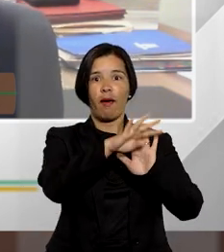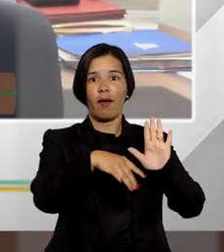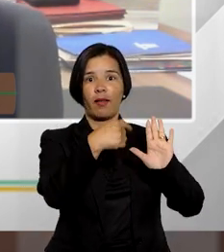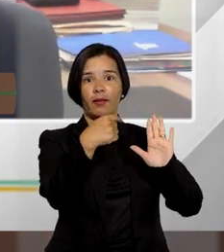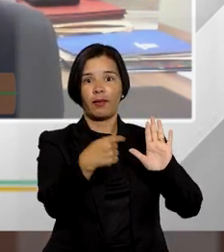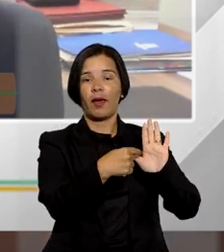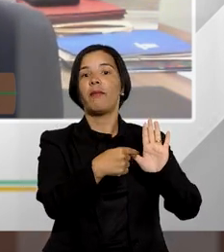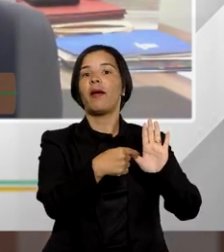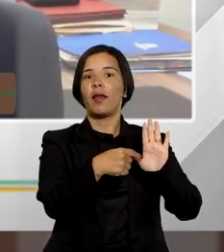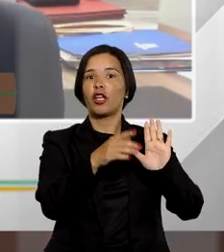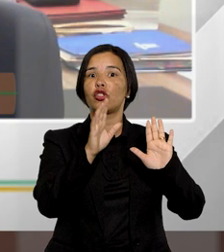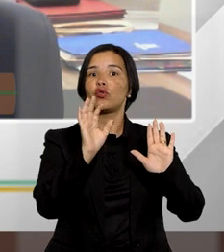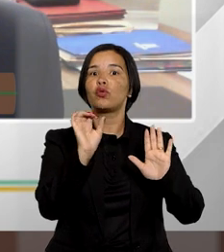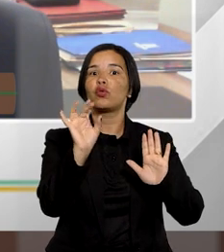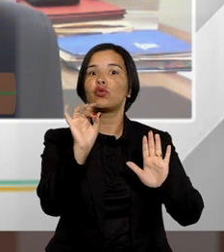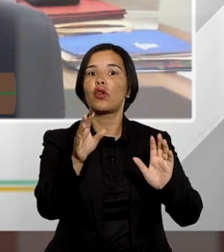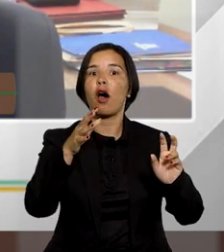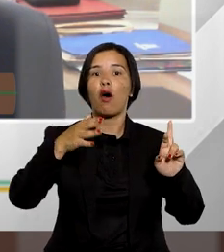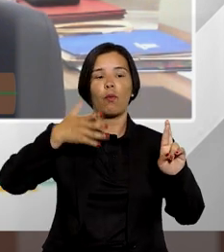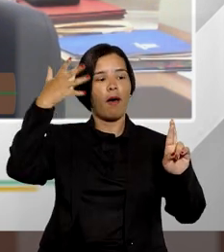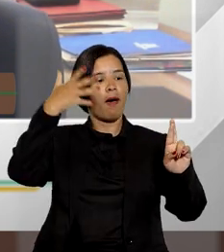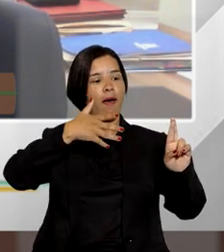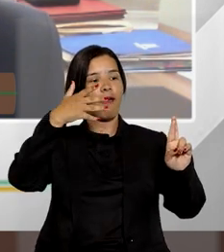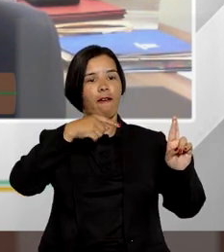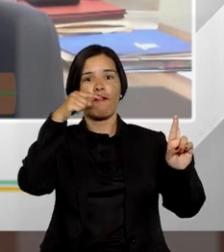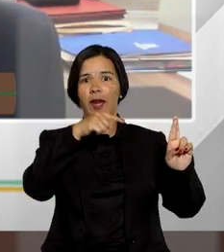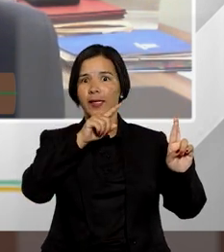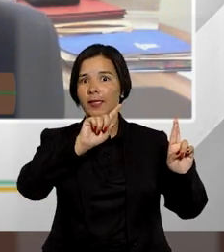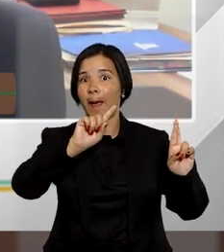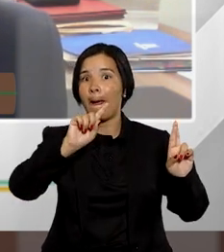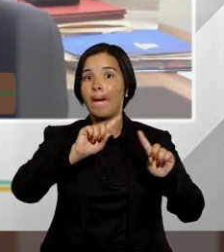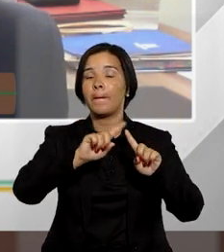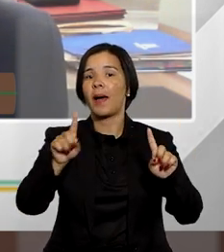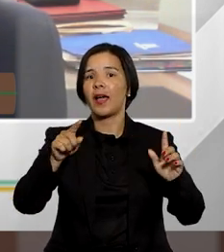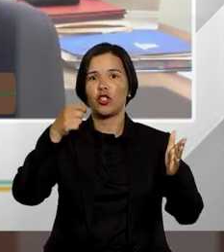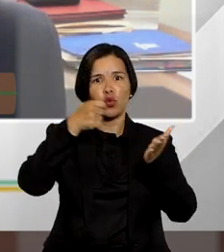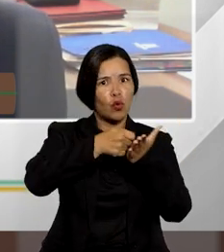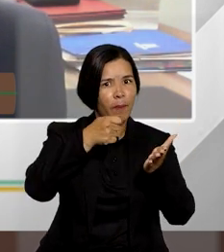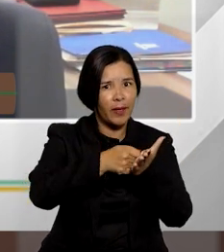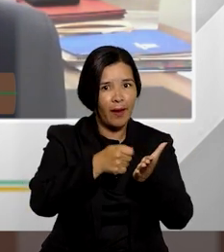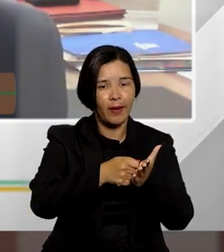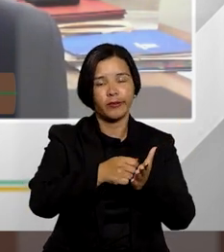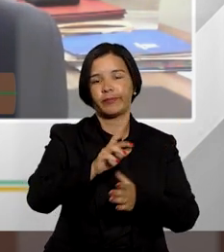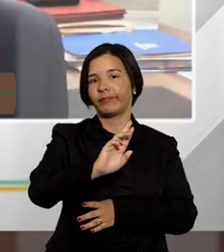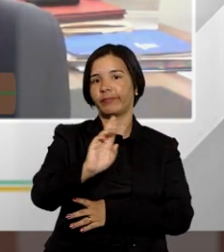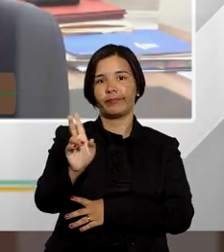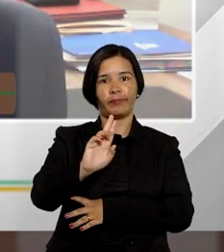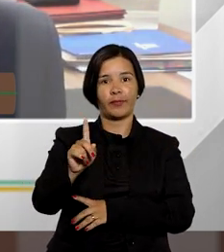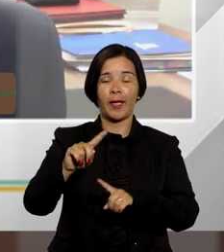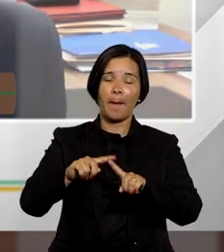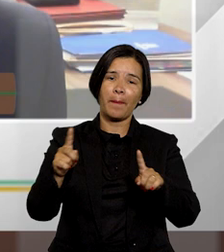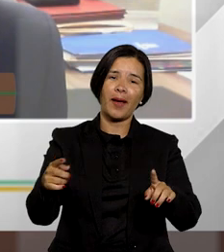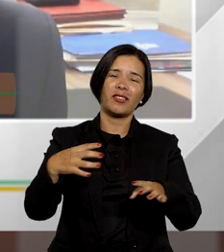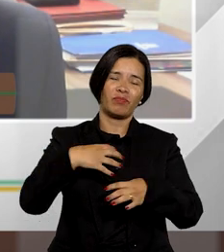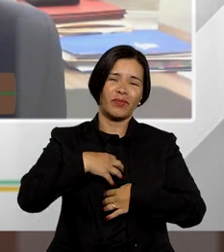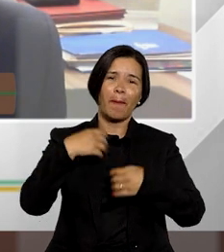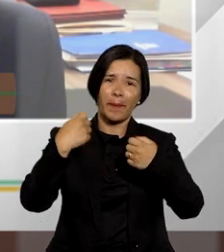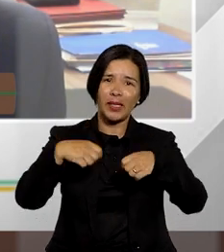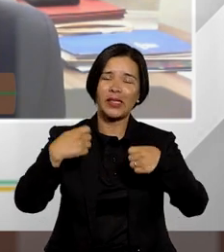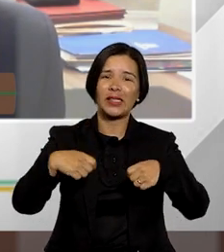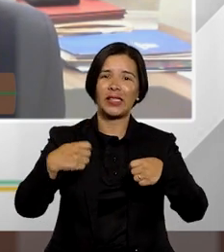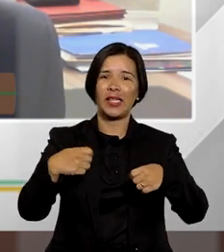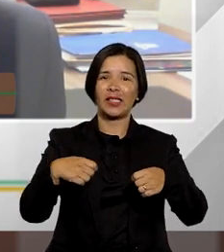as tabelas servem como referência, mas não estaria obrigado, mas é um ponto importante e merece uma sensibilidade